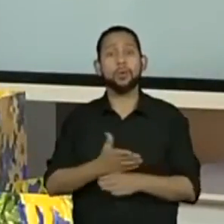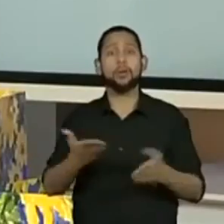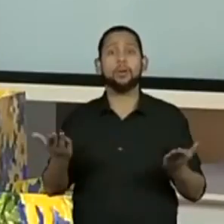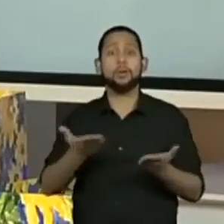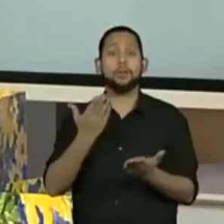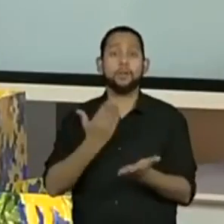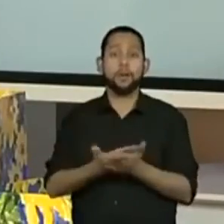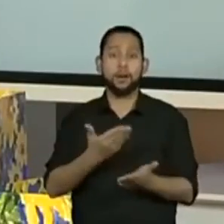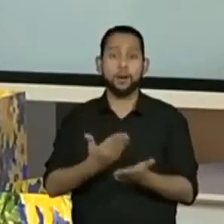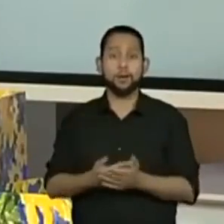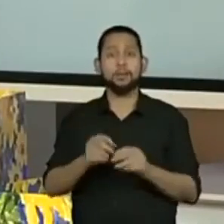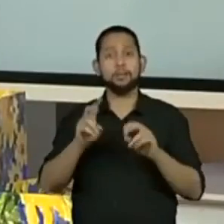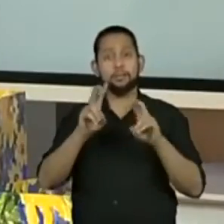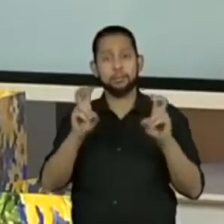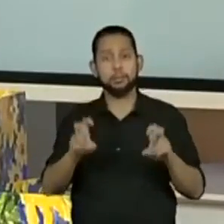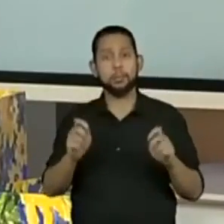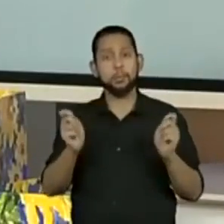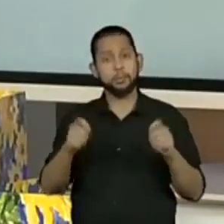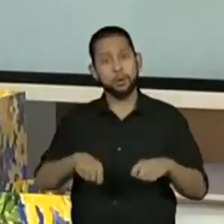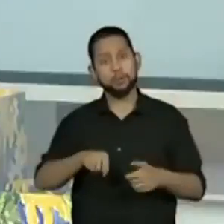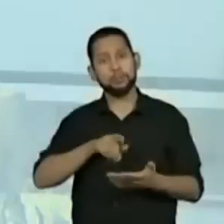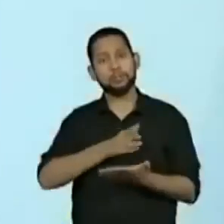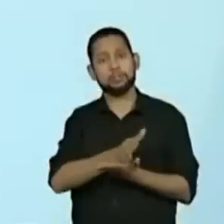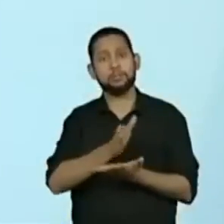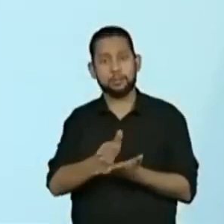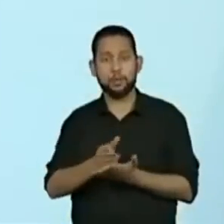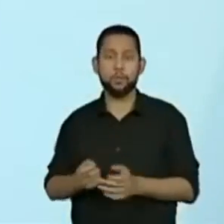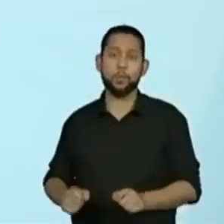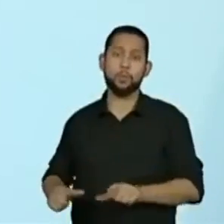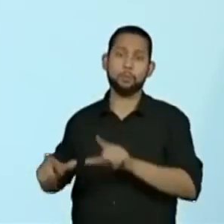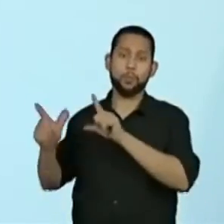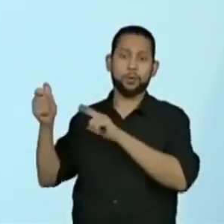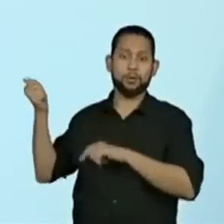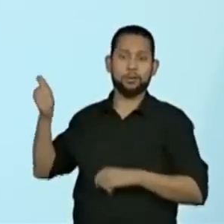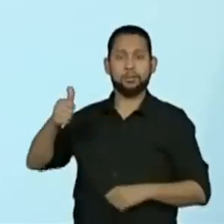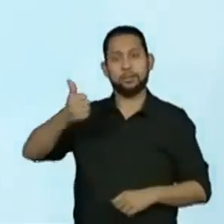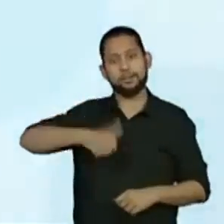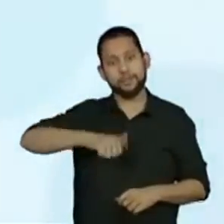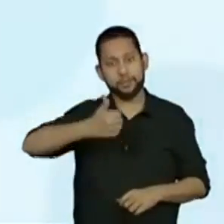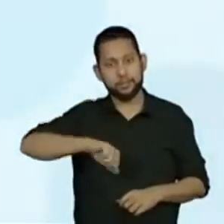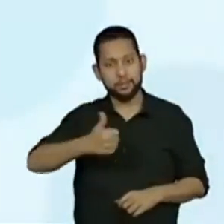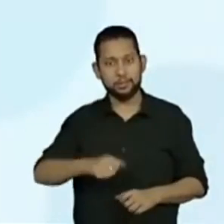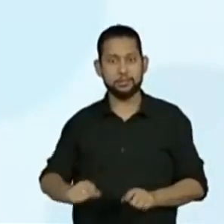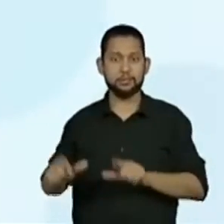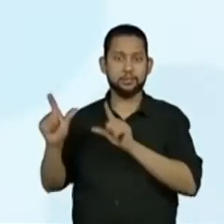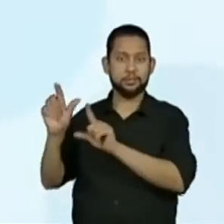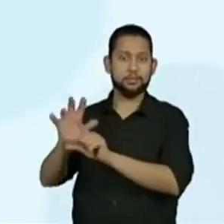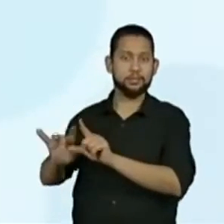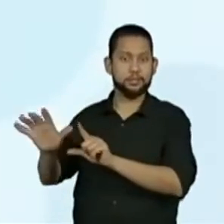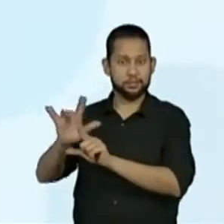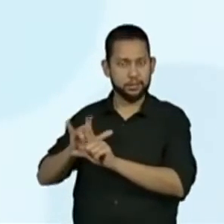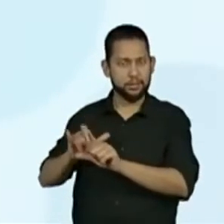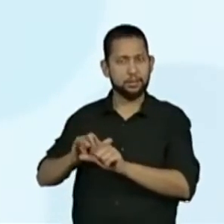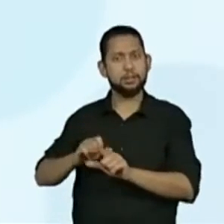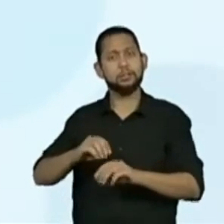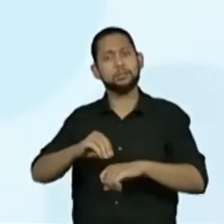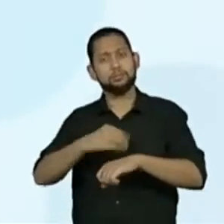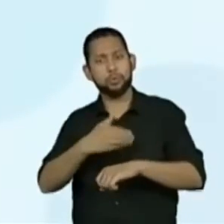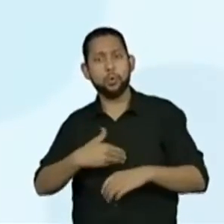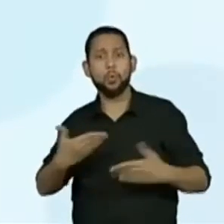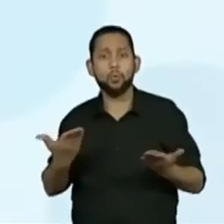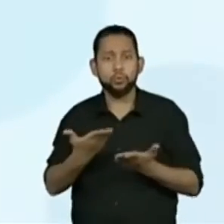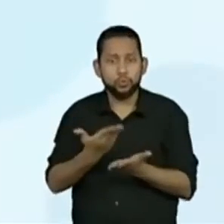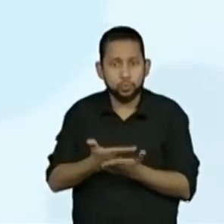aula sobre probabilidade, certo? Vou colocar aqui a telinha de avaliação. Vocês podem estar avaliando essa aula de